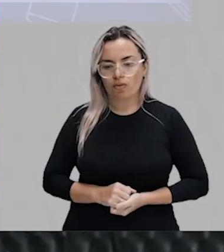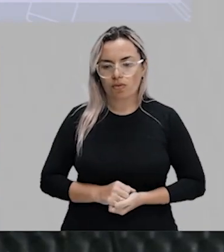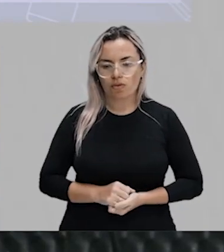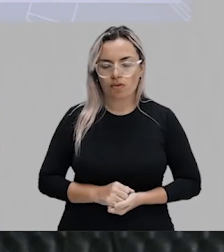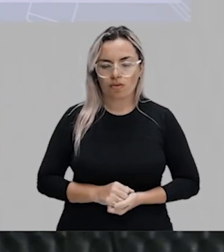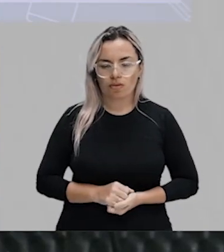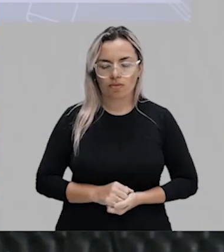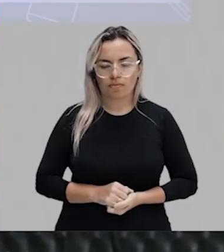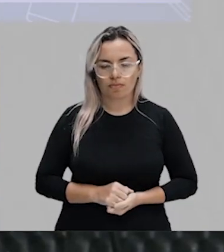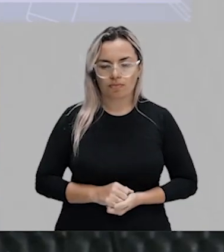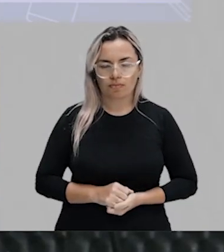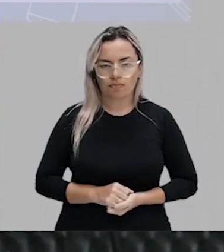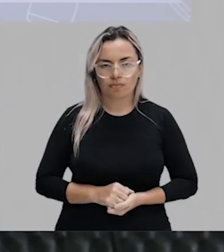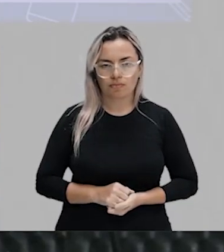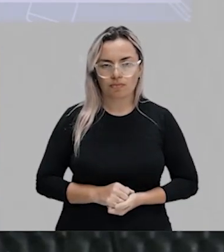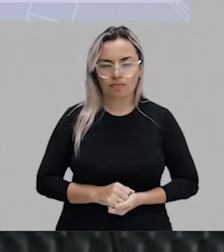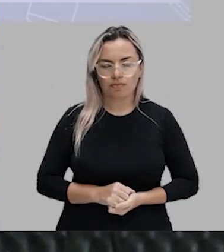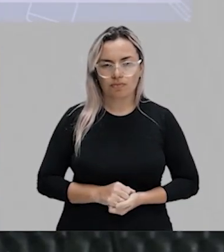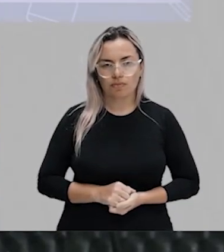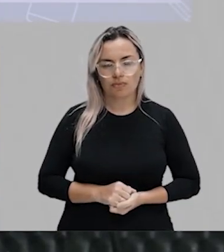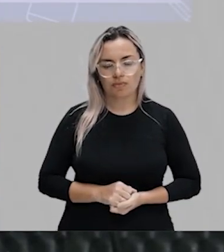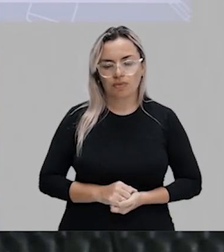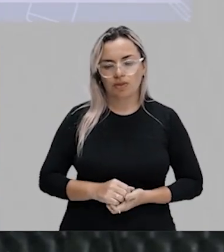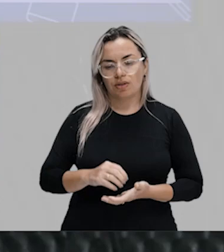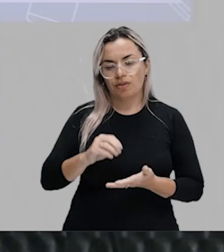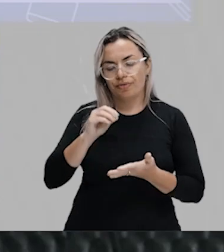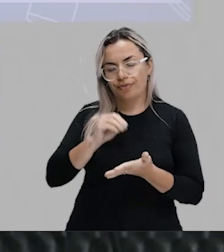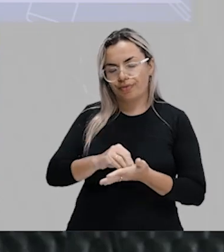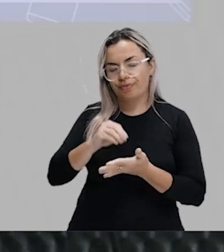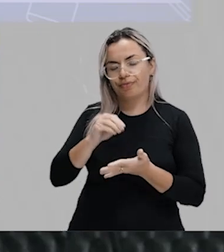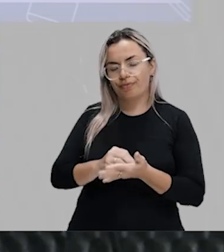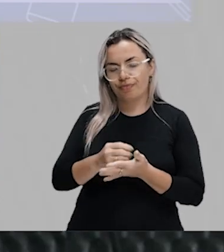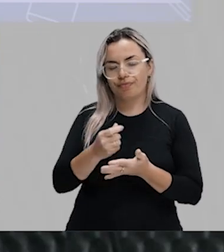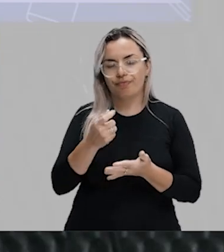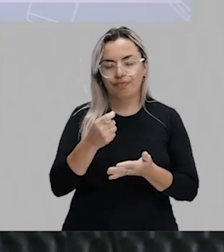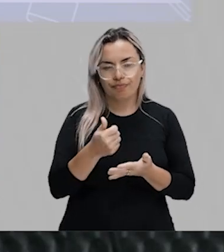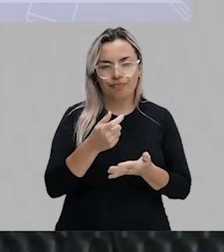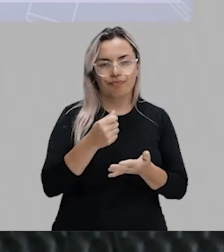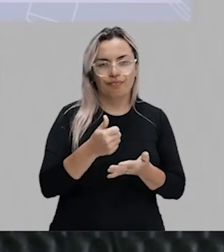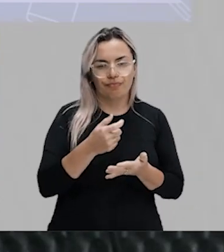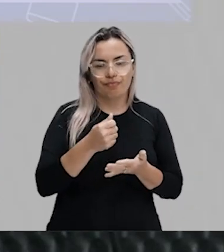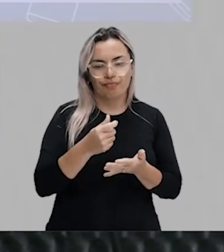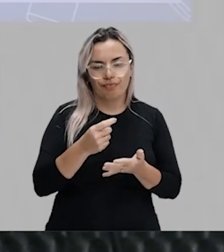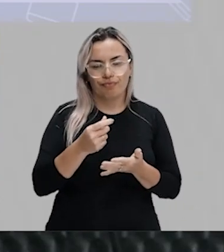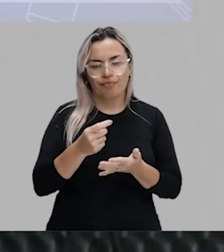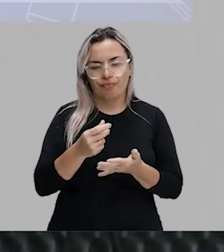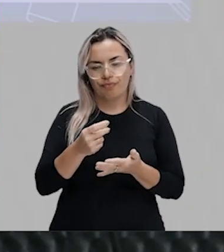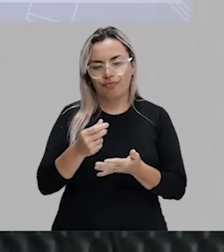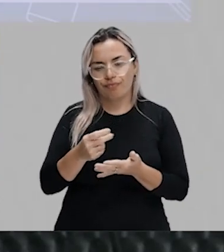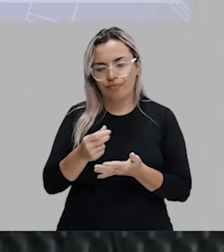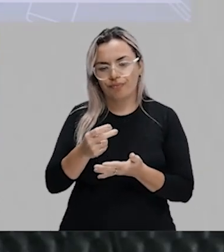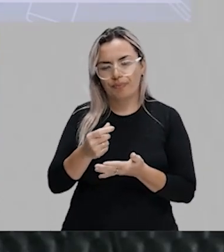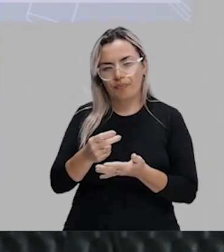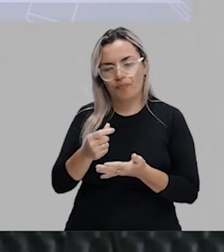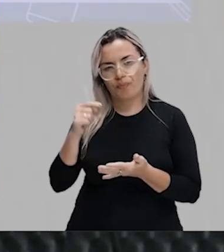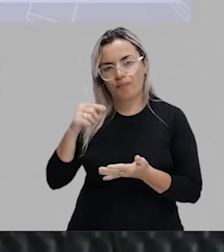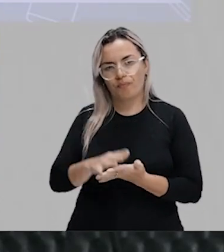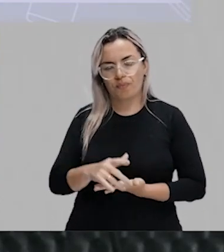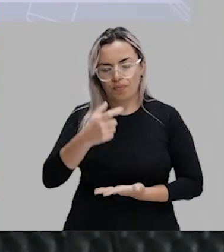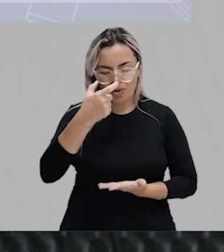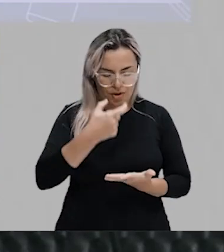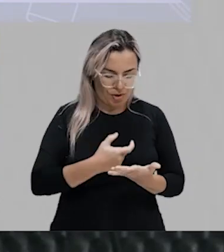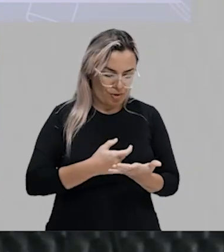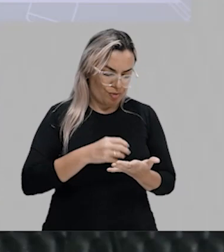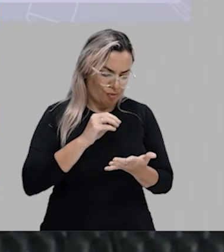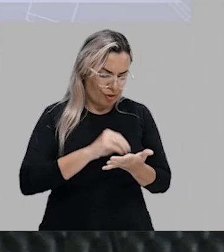velhas. Estar duro, quebrado, sem grana. Eu estou a duas velhas. Então, eu estou